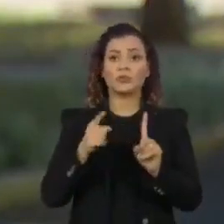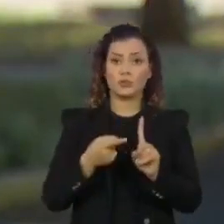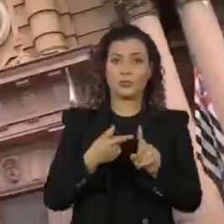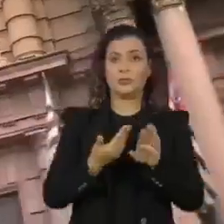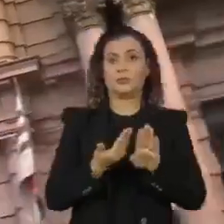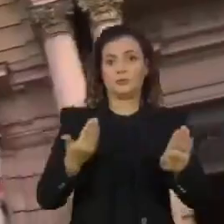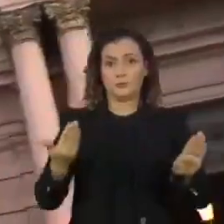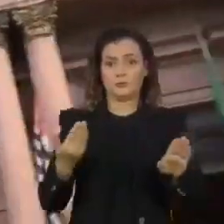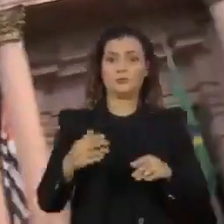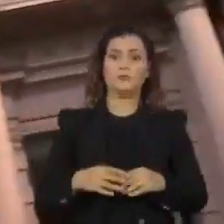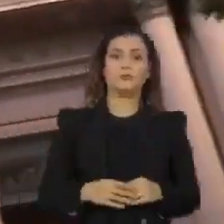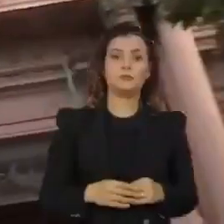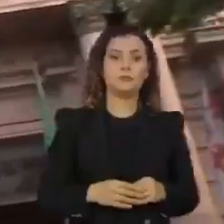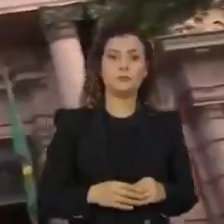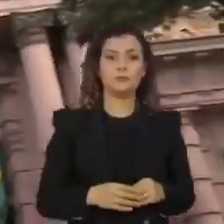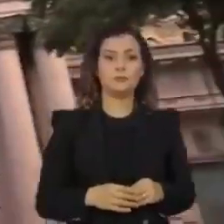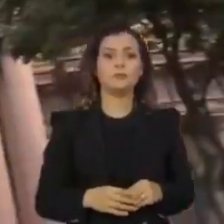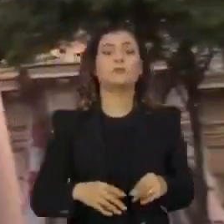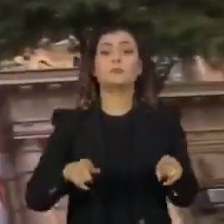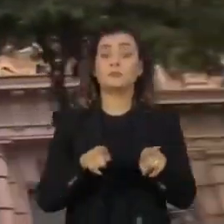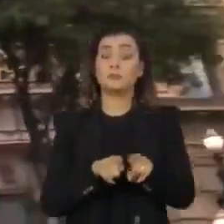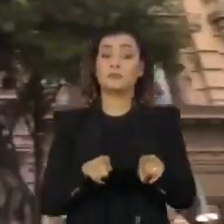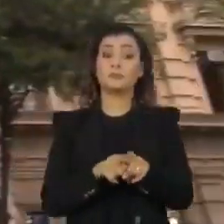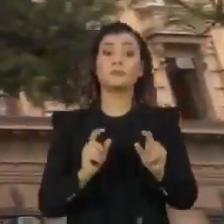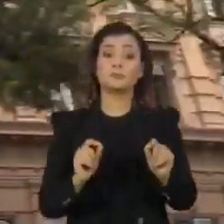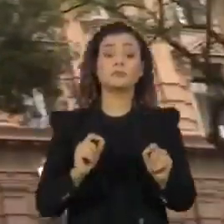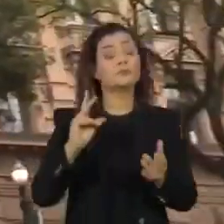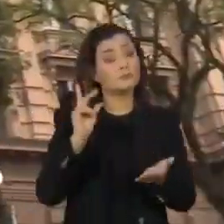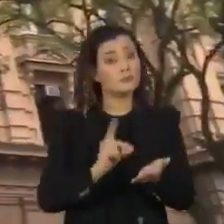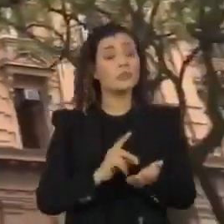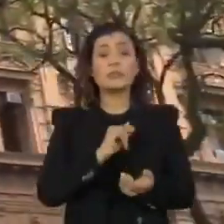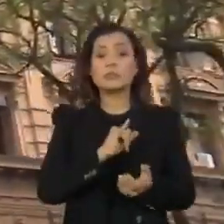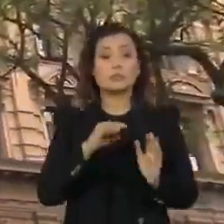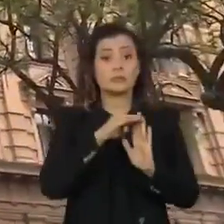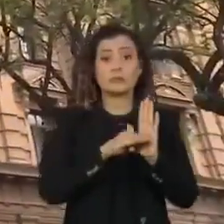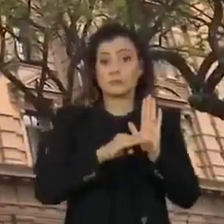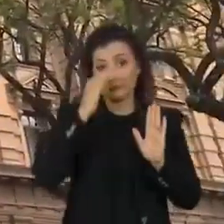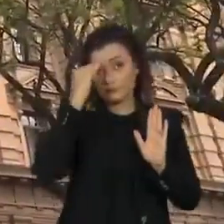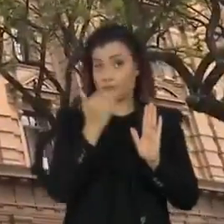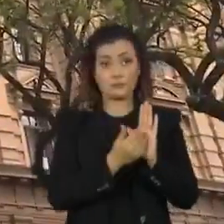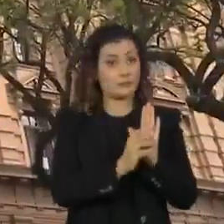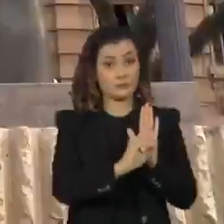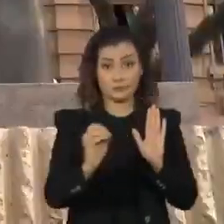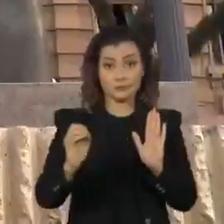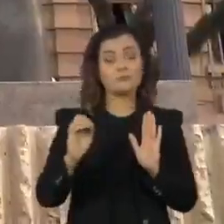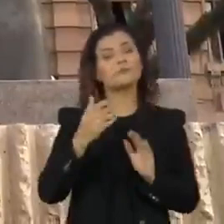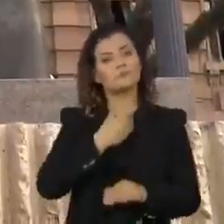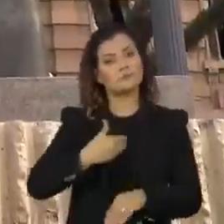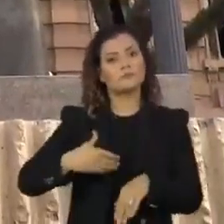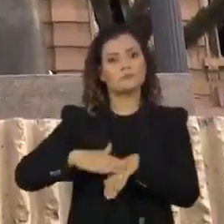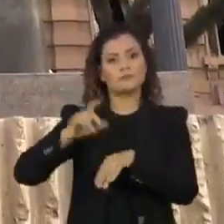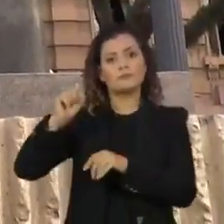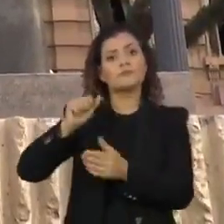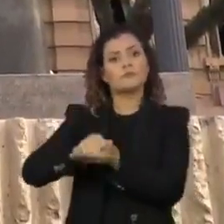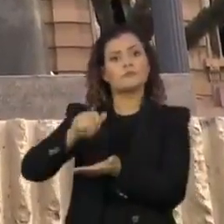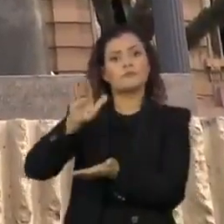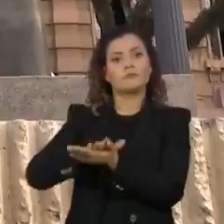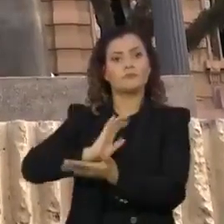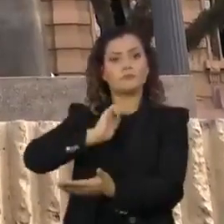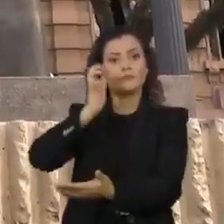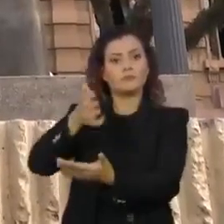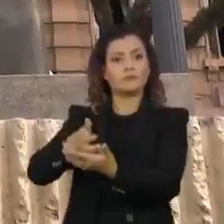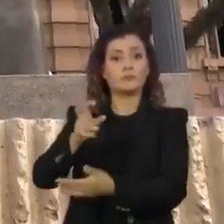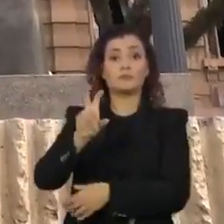gestantes. Conforme a liminar, caso haja descumprimento, o Estado será condenado a pagar multa de